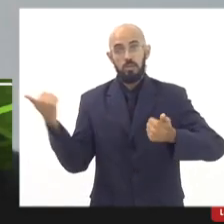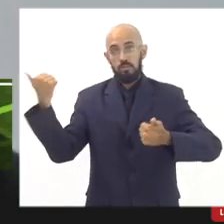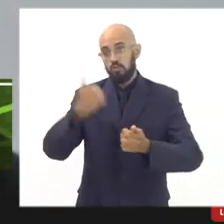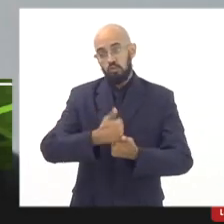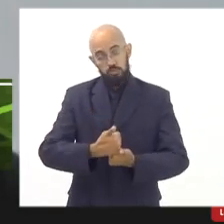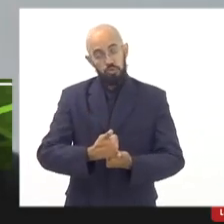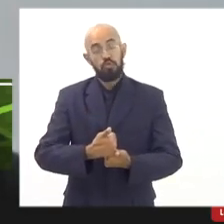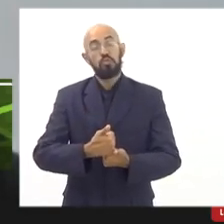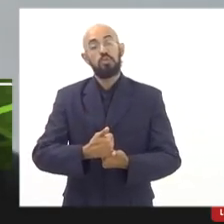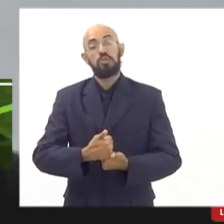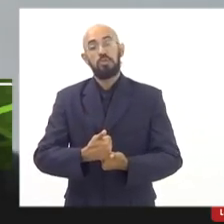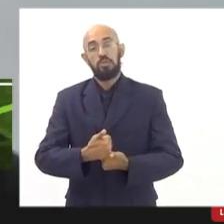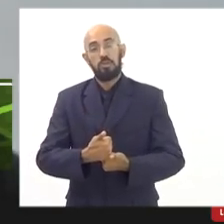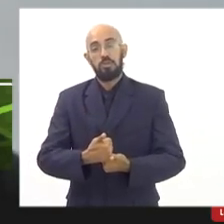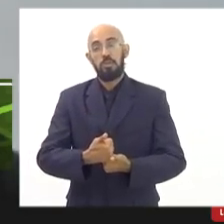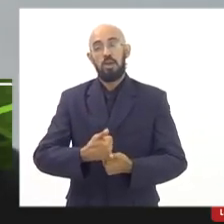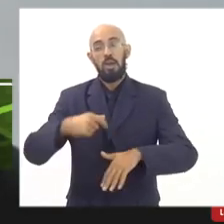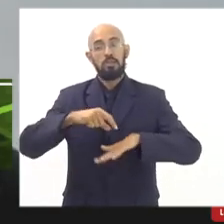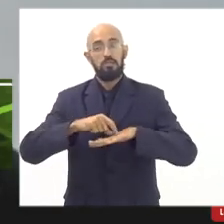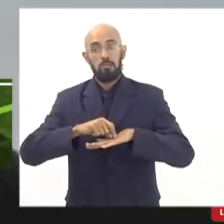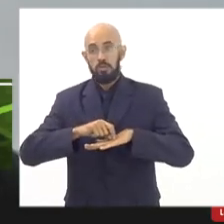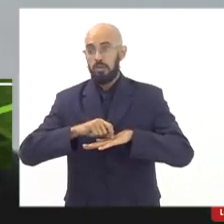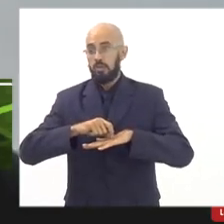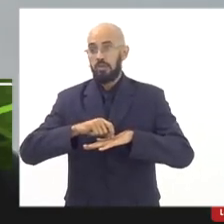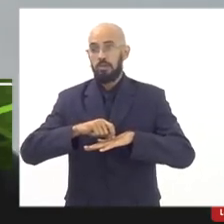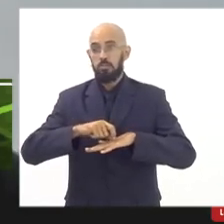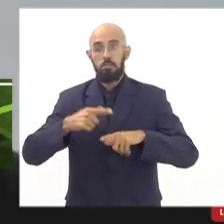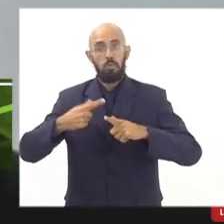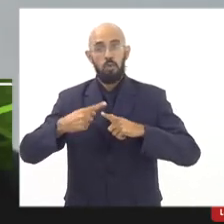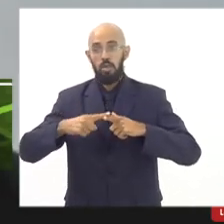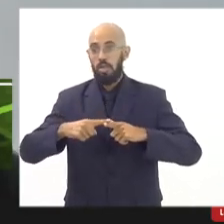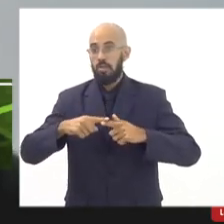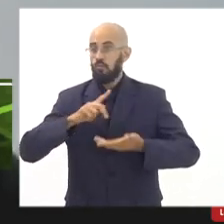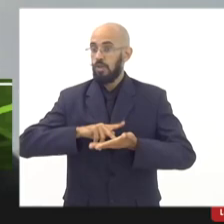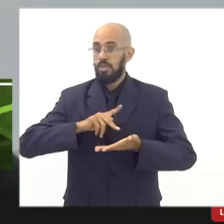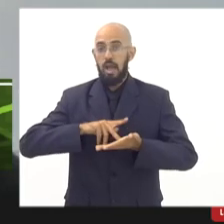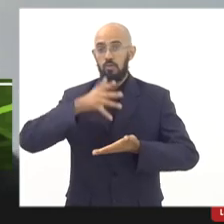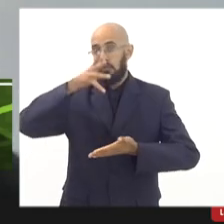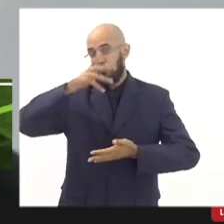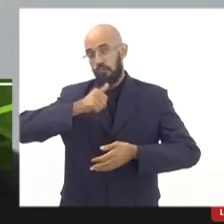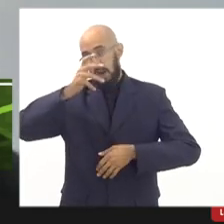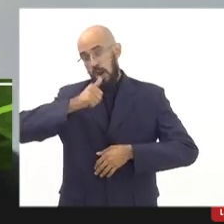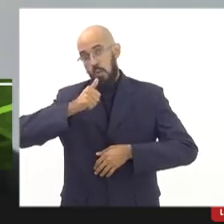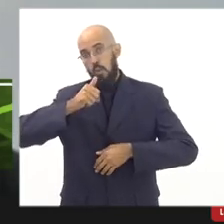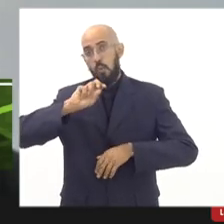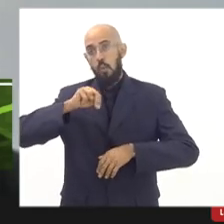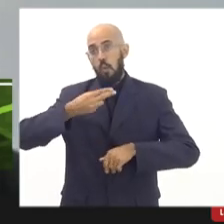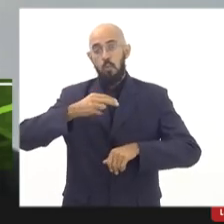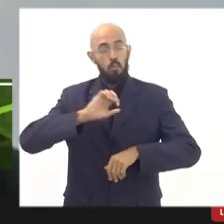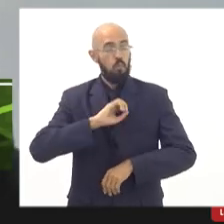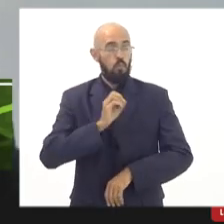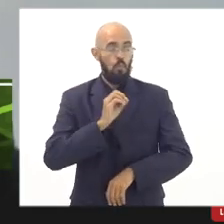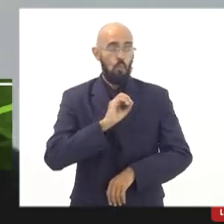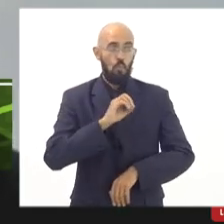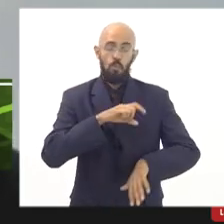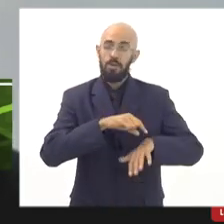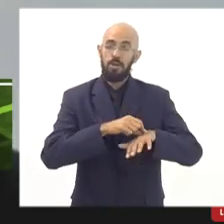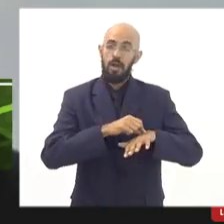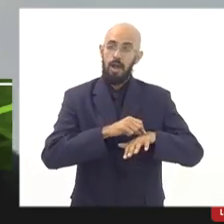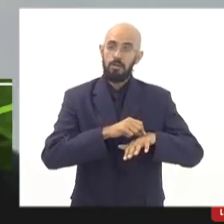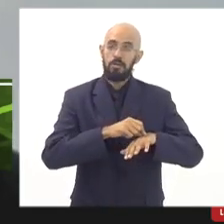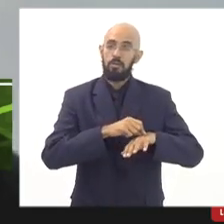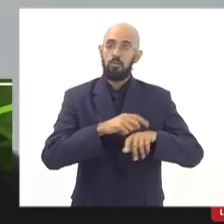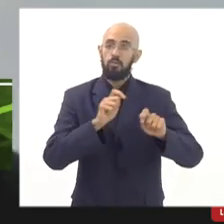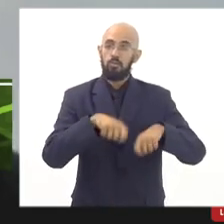substituições dessas proteínas, porque realmente nem o frango, nem nada, nenhuma proteína a gente está